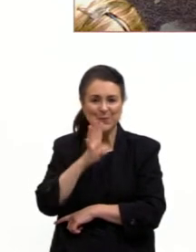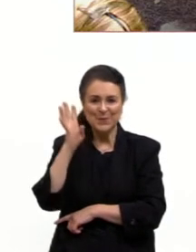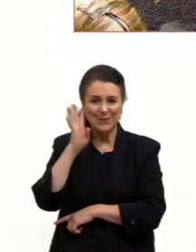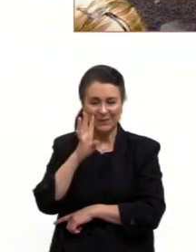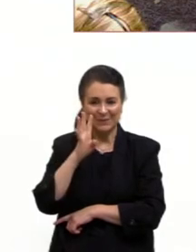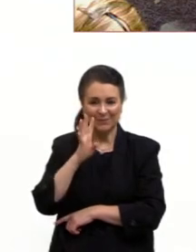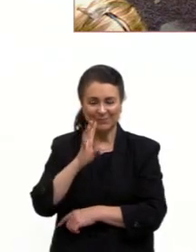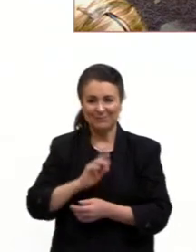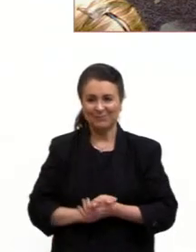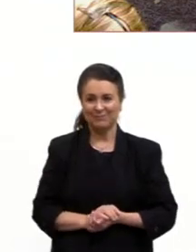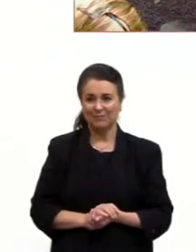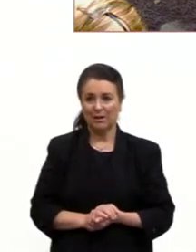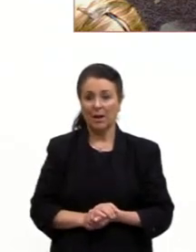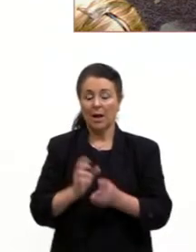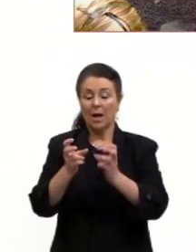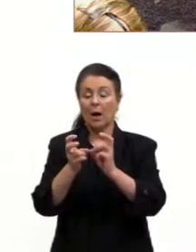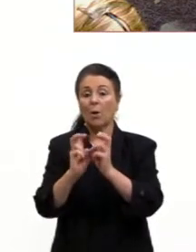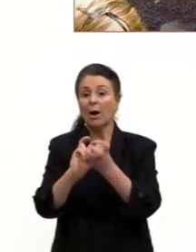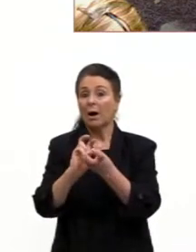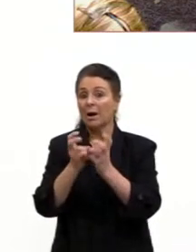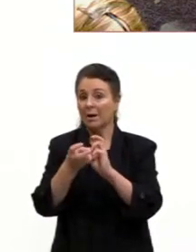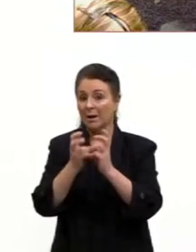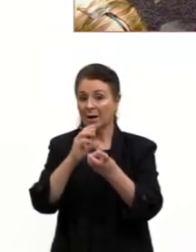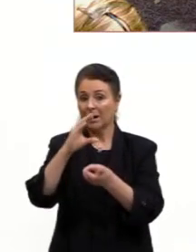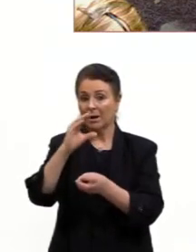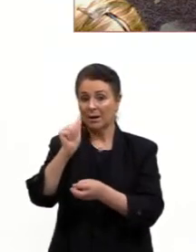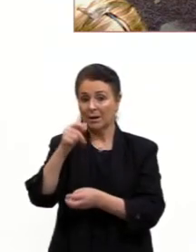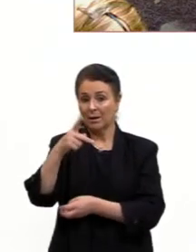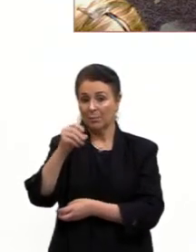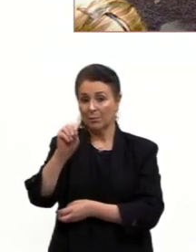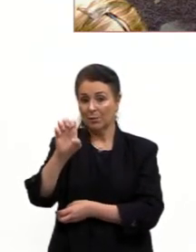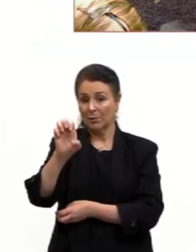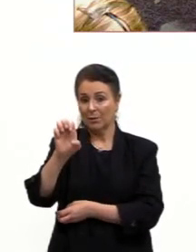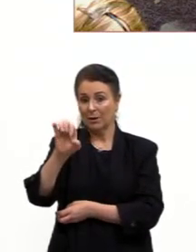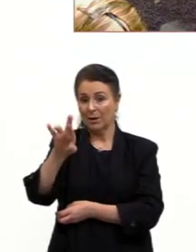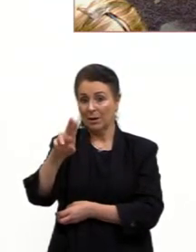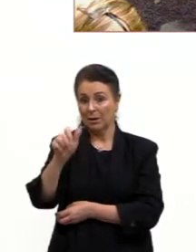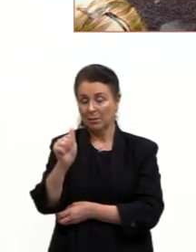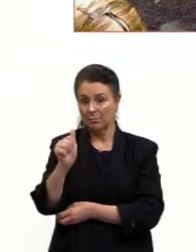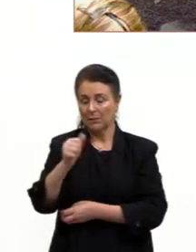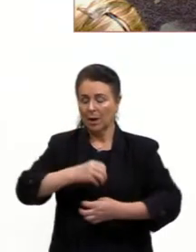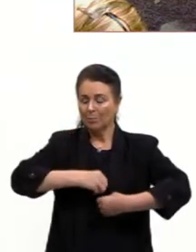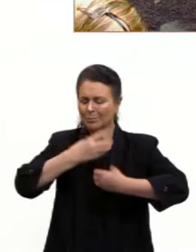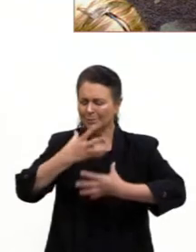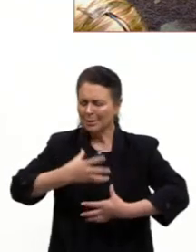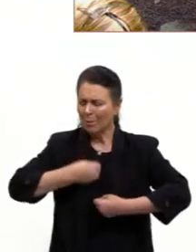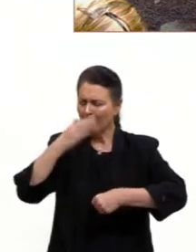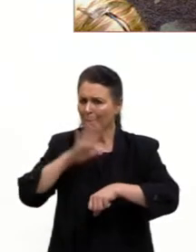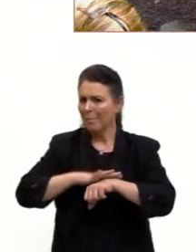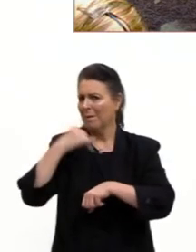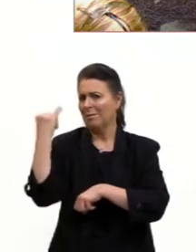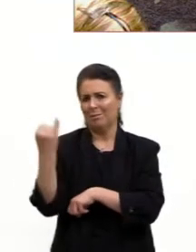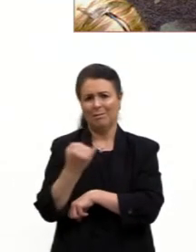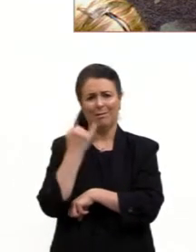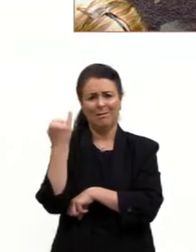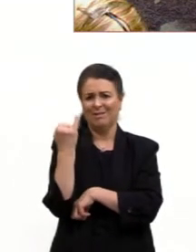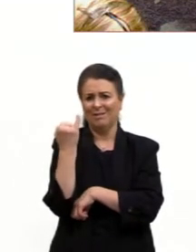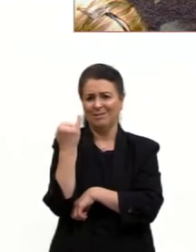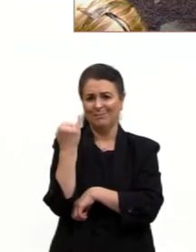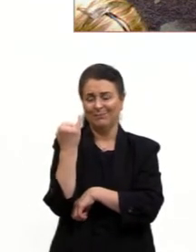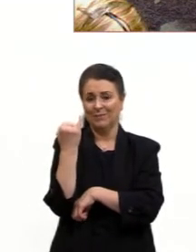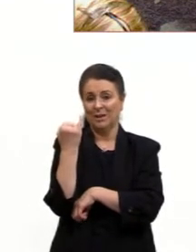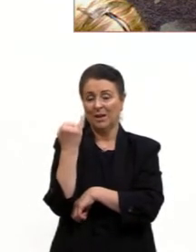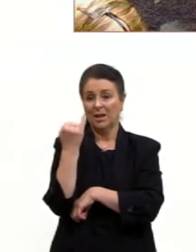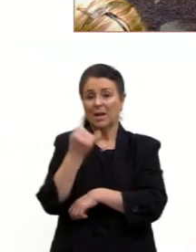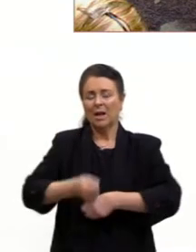A capoeira, capoeira das expressões mais importantes aí, elas falam também,